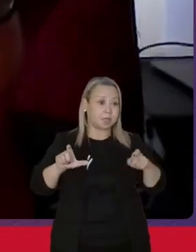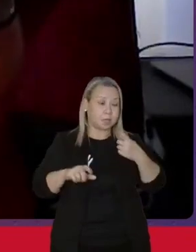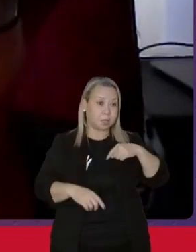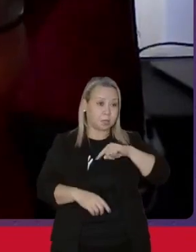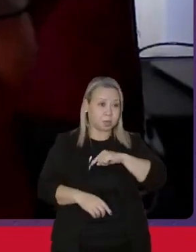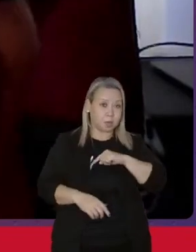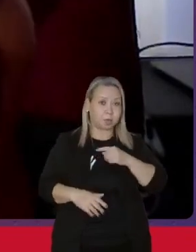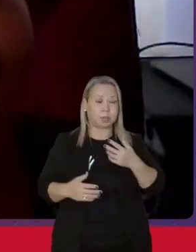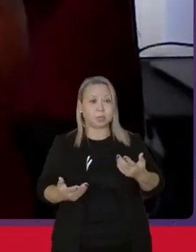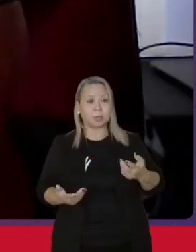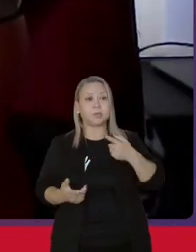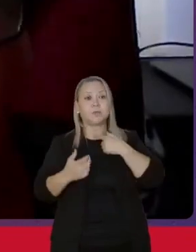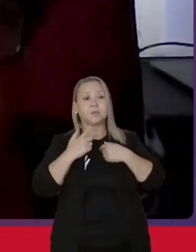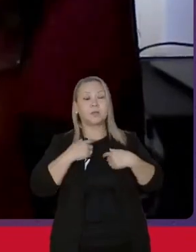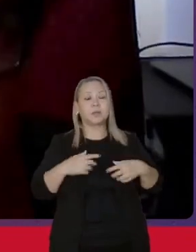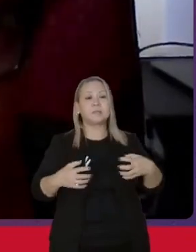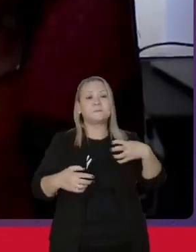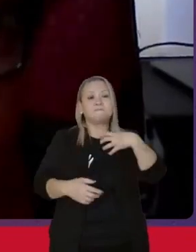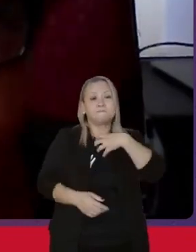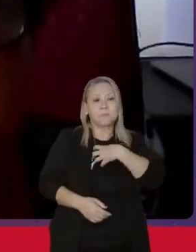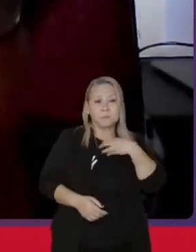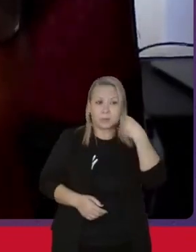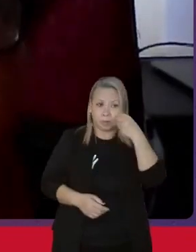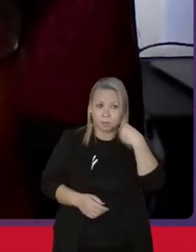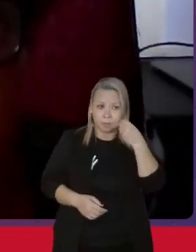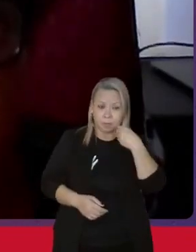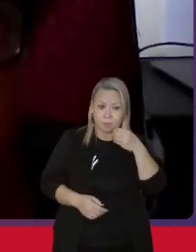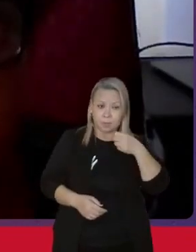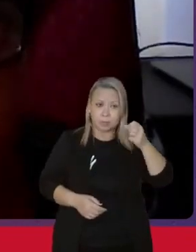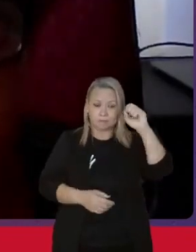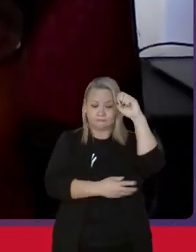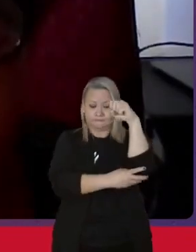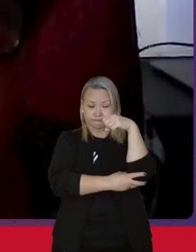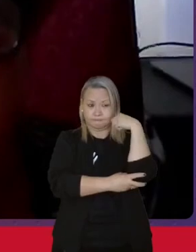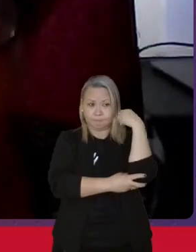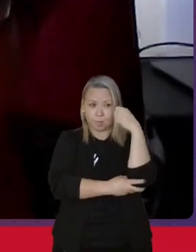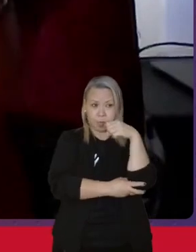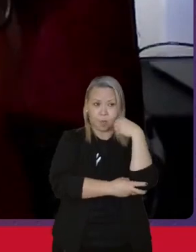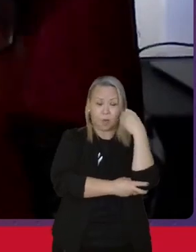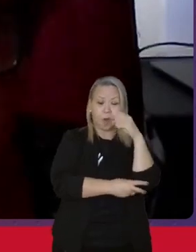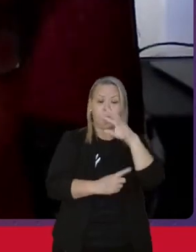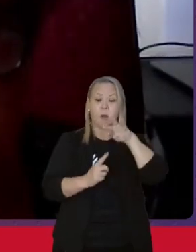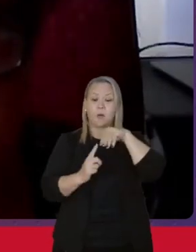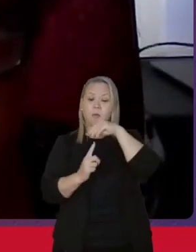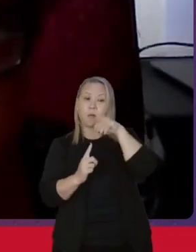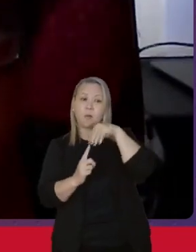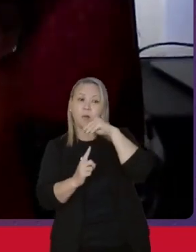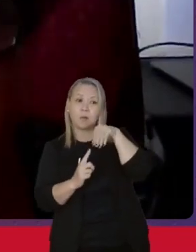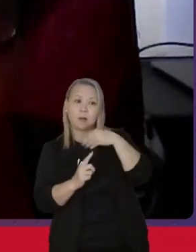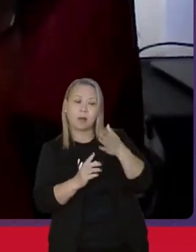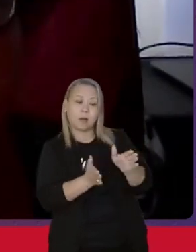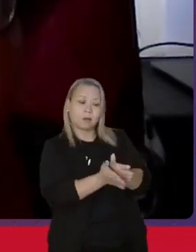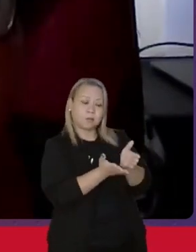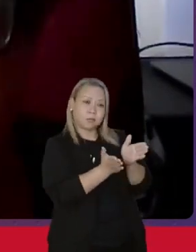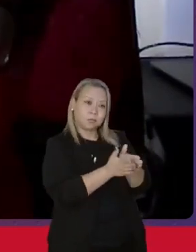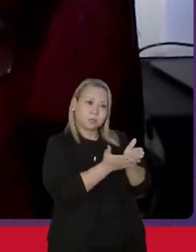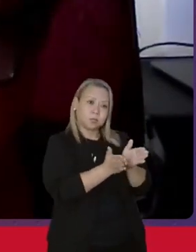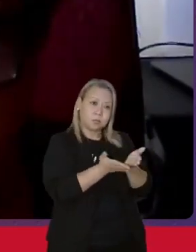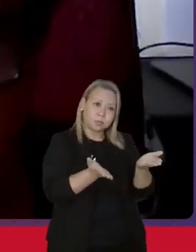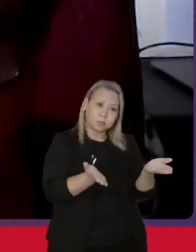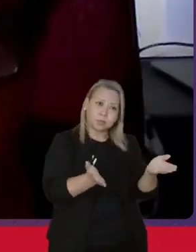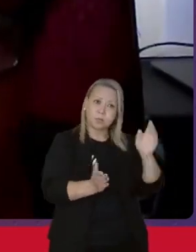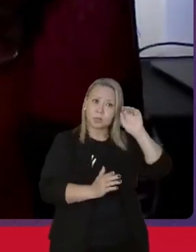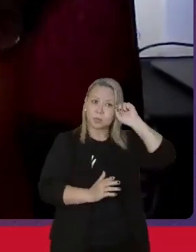esta condição agravou a vulnerabilidade dos pobres, dos